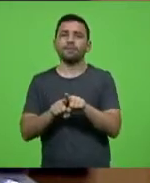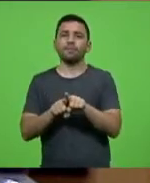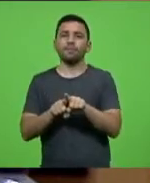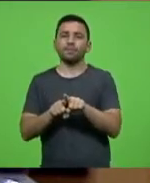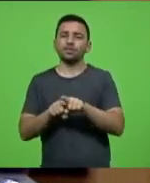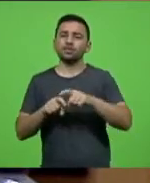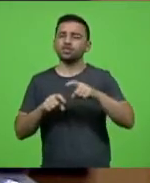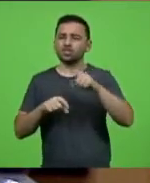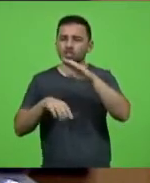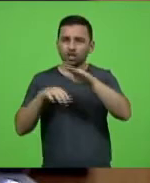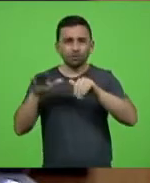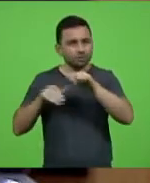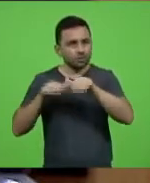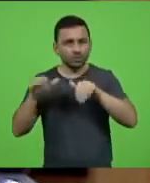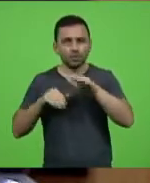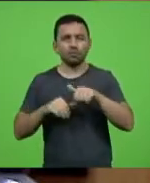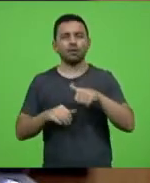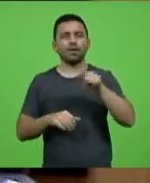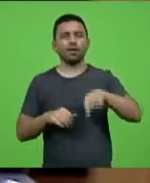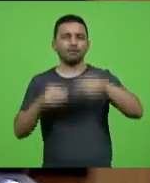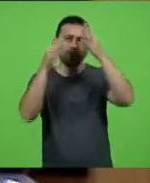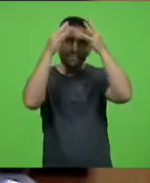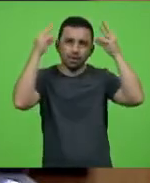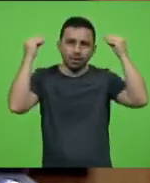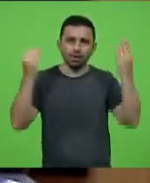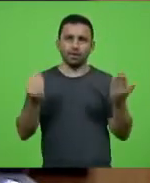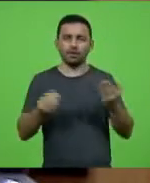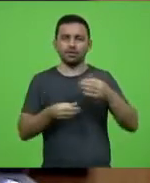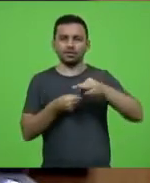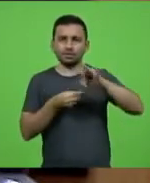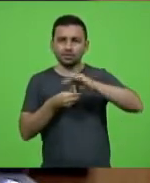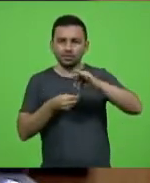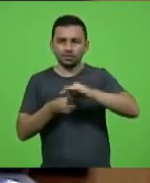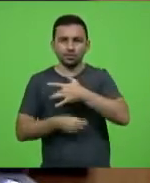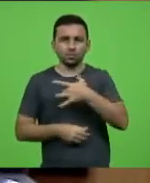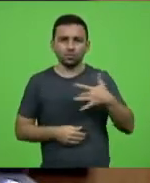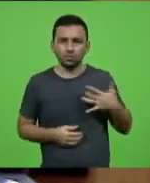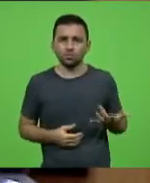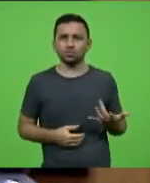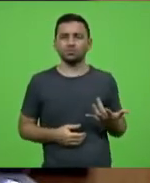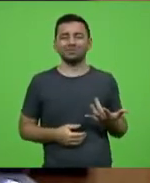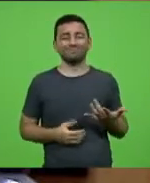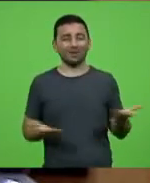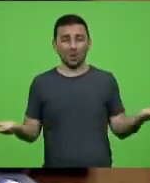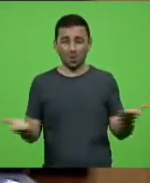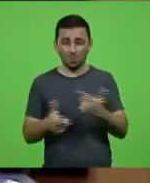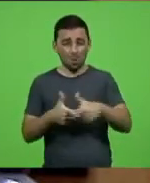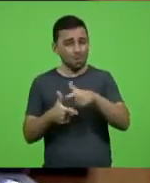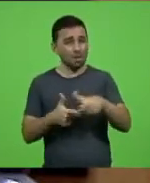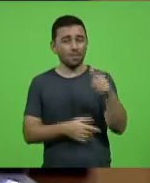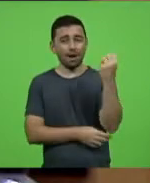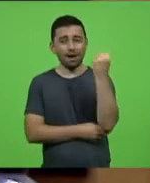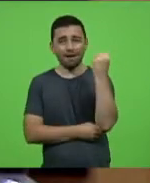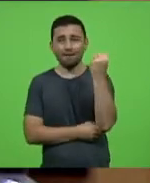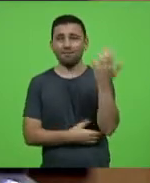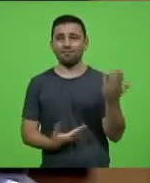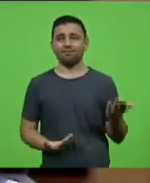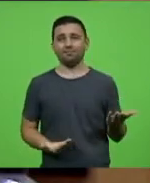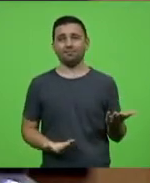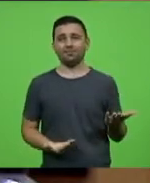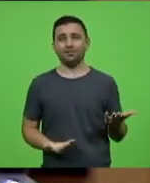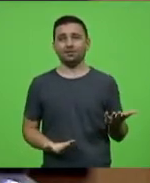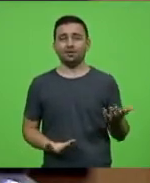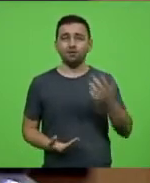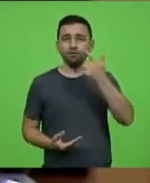chamamento de enfermeiros, de entidades de saúde. A situação é muito grave. A gente abre as